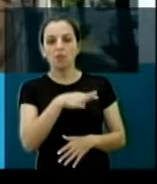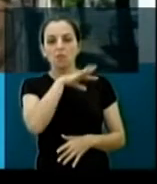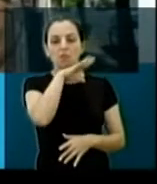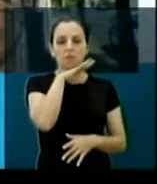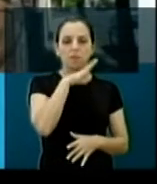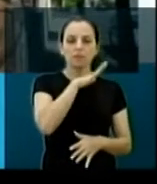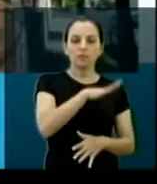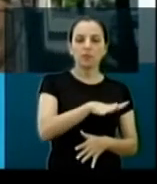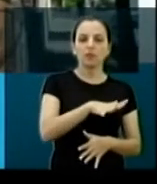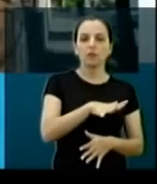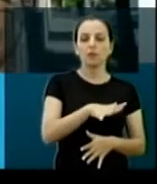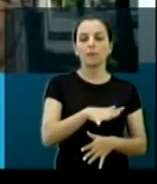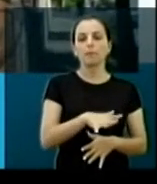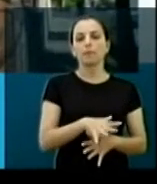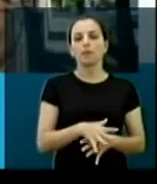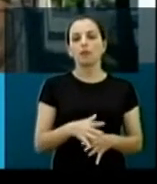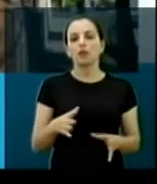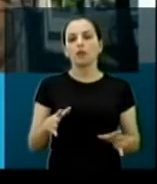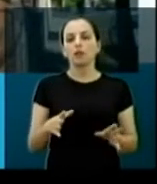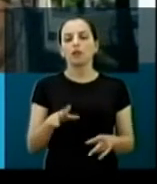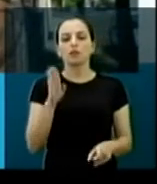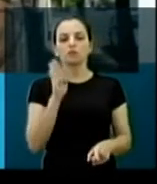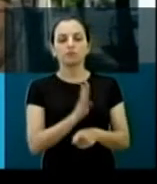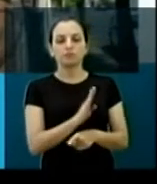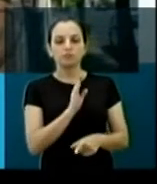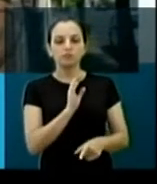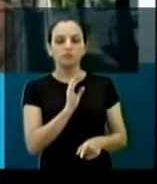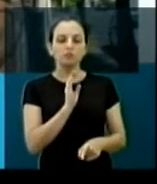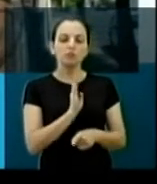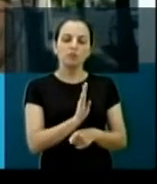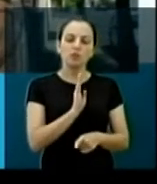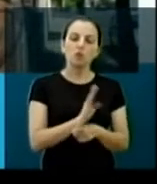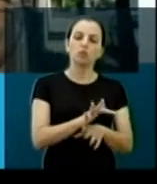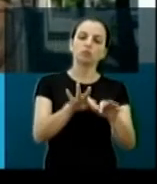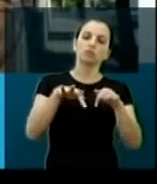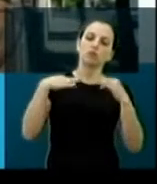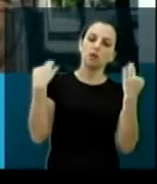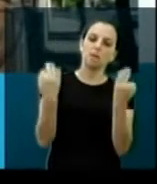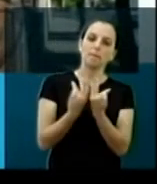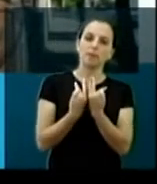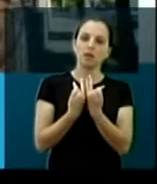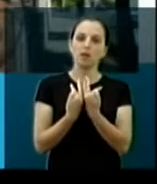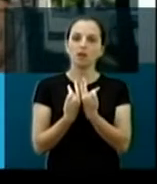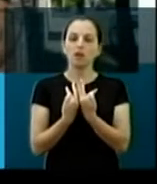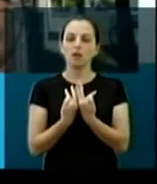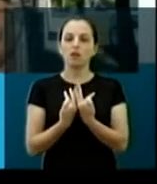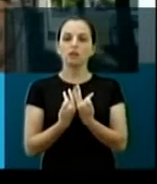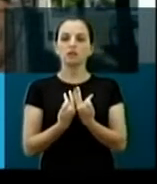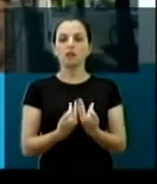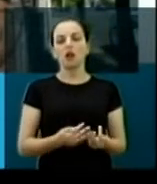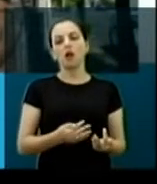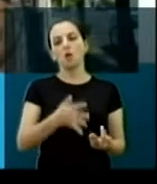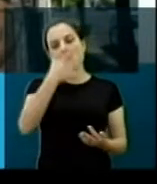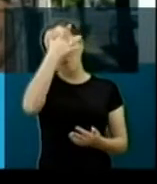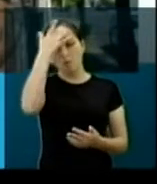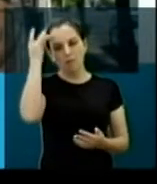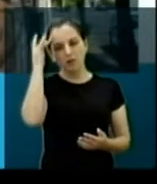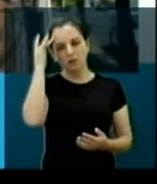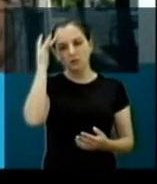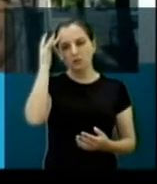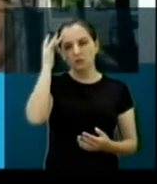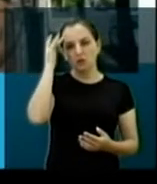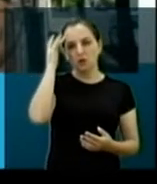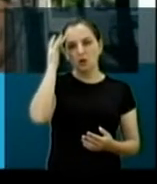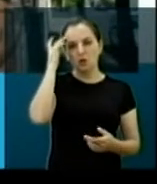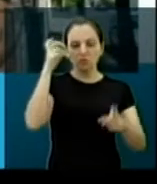da sua família, o bem maior, e estão vulneráveis a marginais, violentar sexualmente um menor, uma